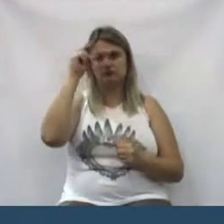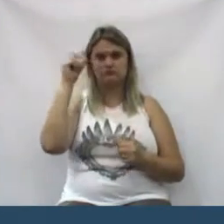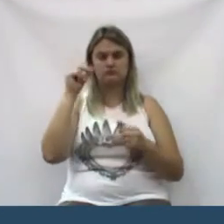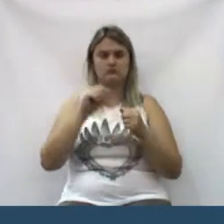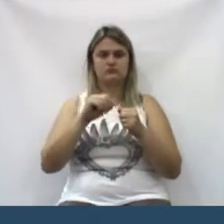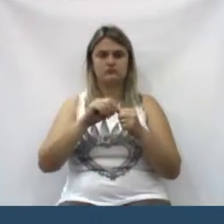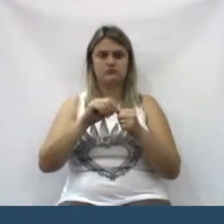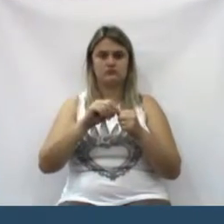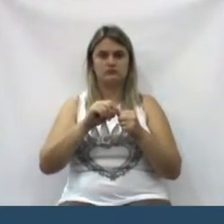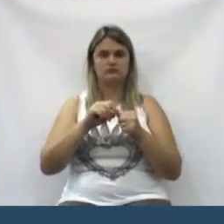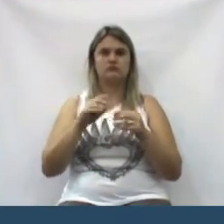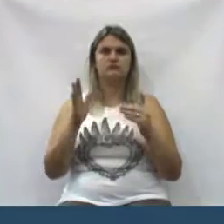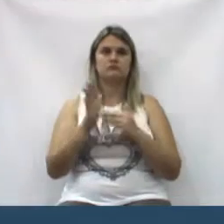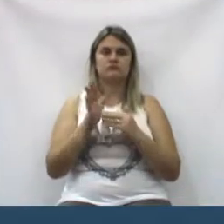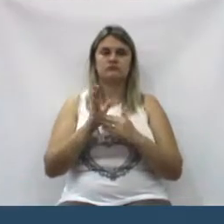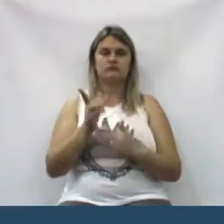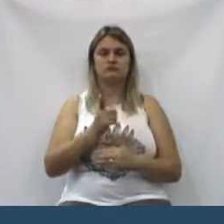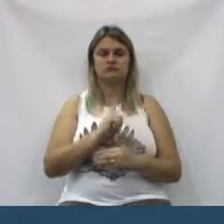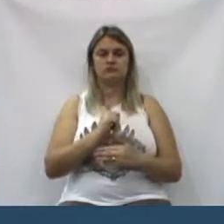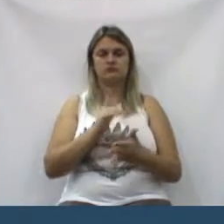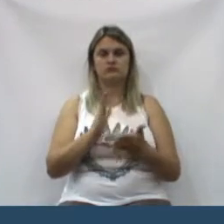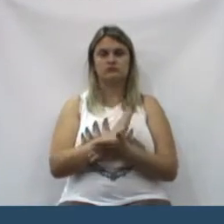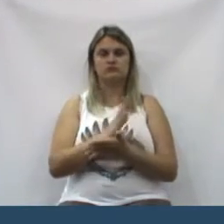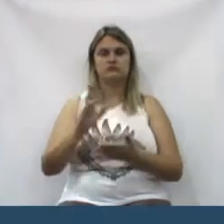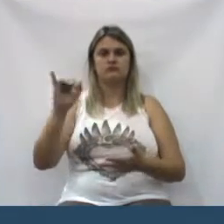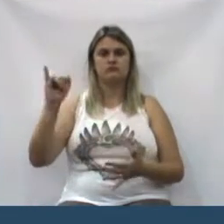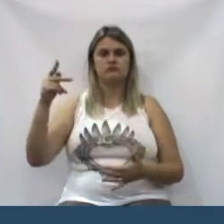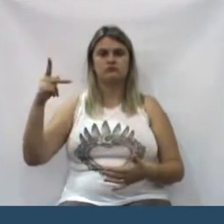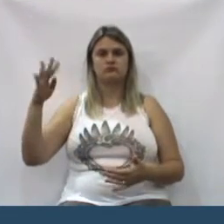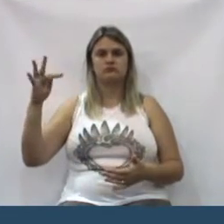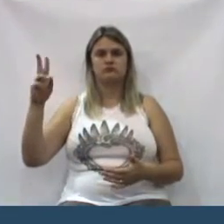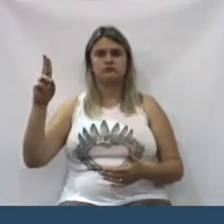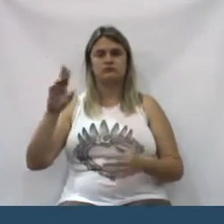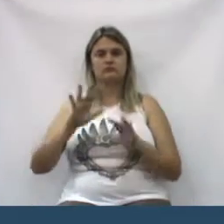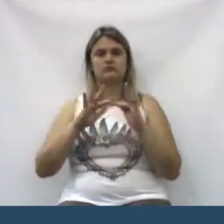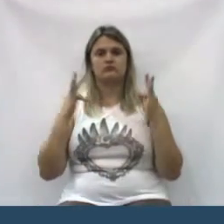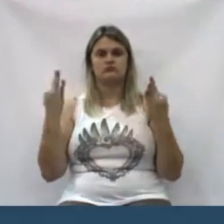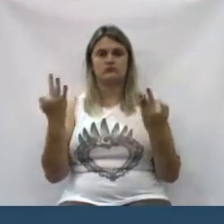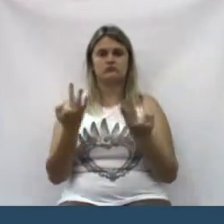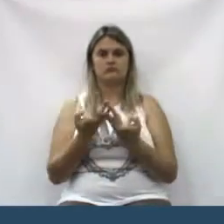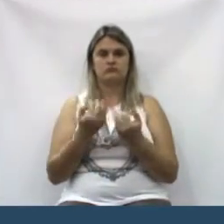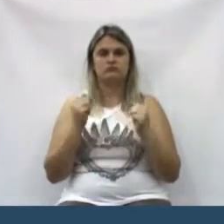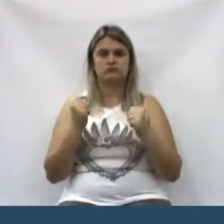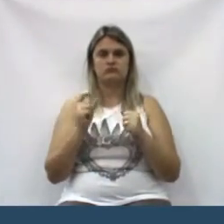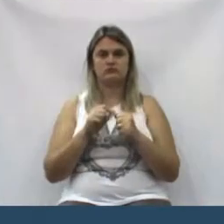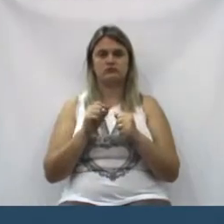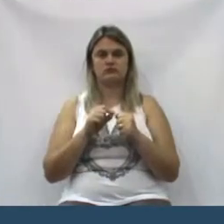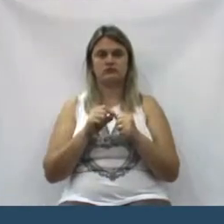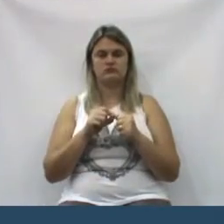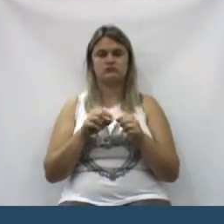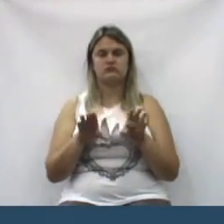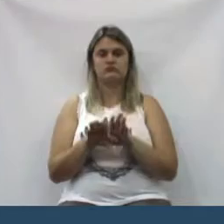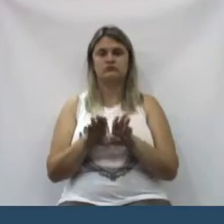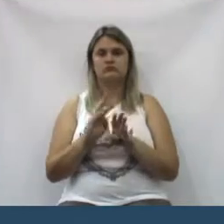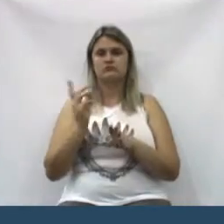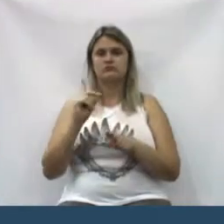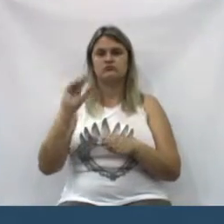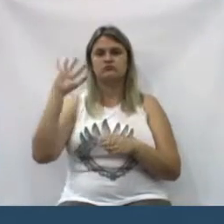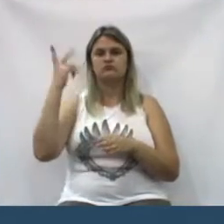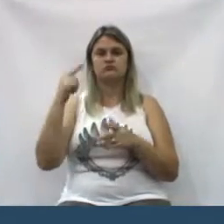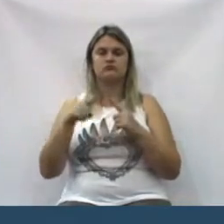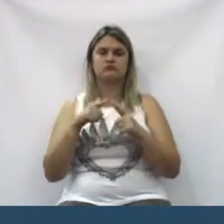desapropriação, até existem alguns IPTUs dessa família, alguma coisa assim, que podem ser feitos em contos de contos, então não vai